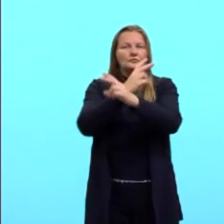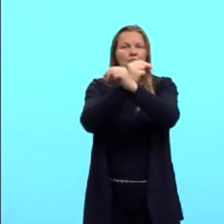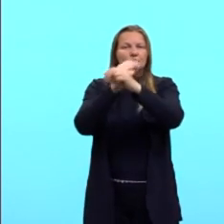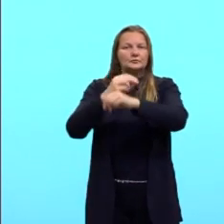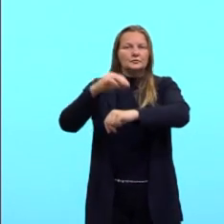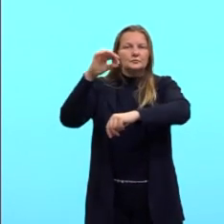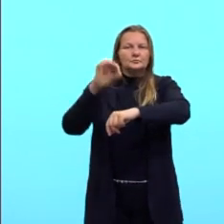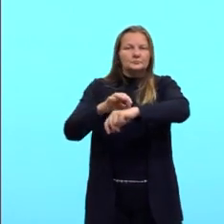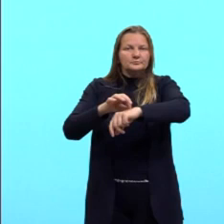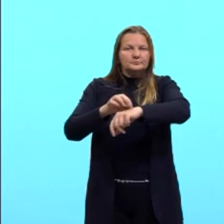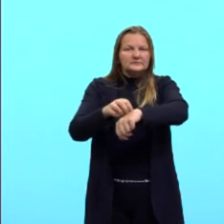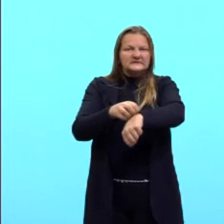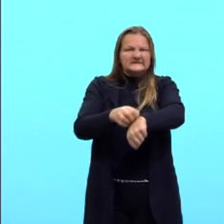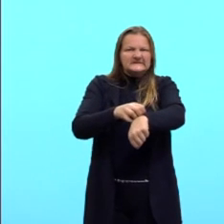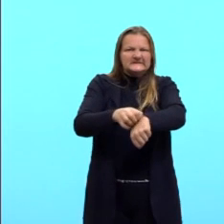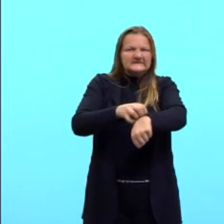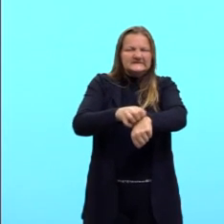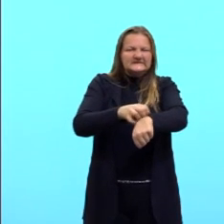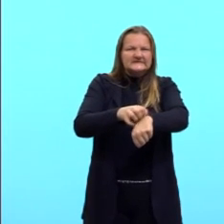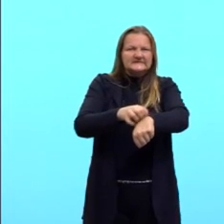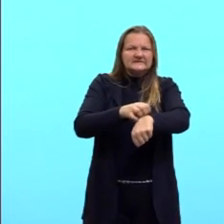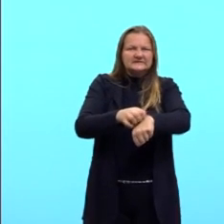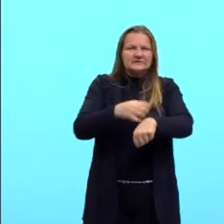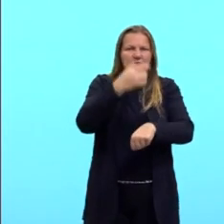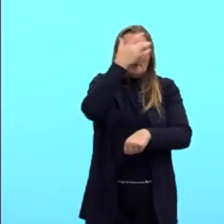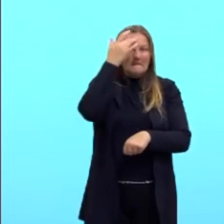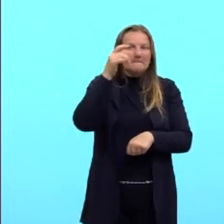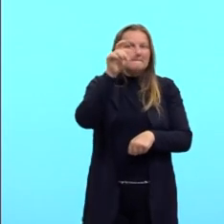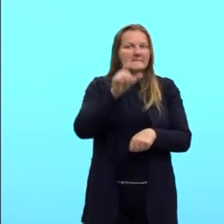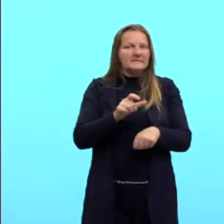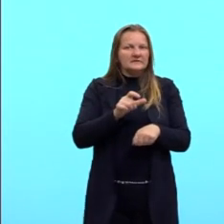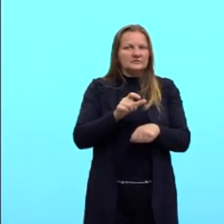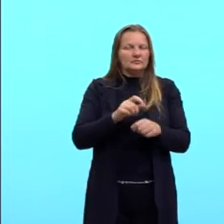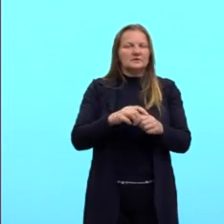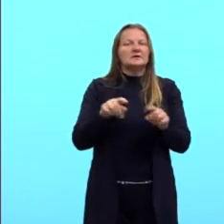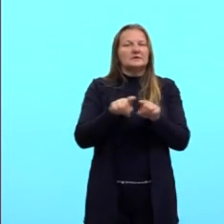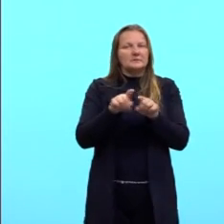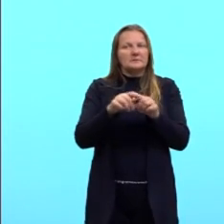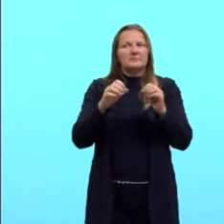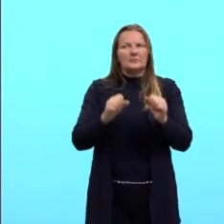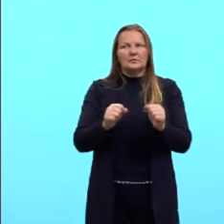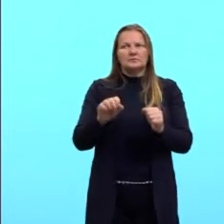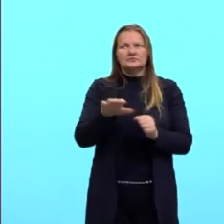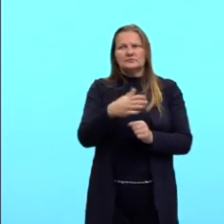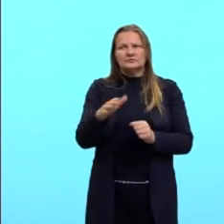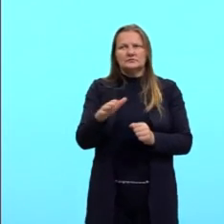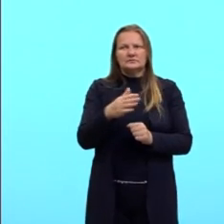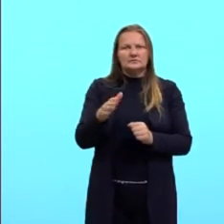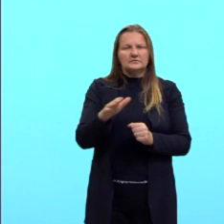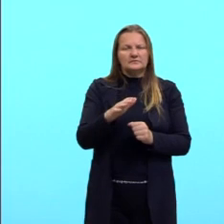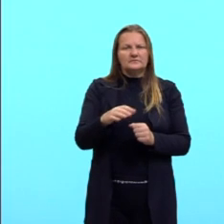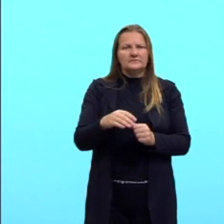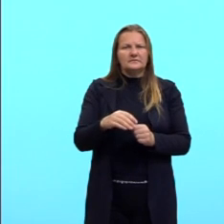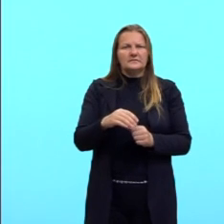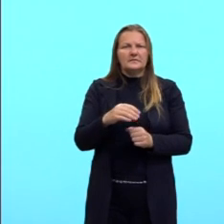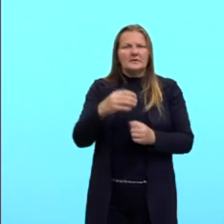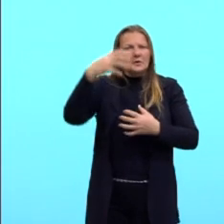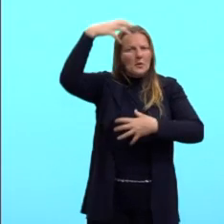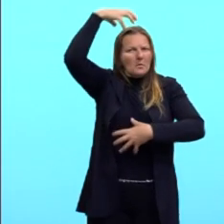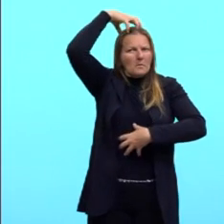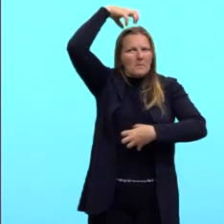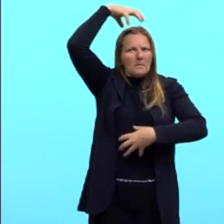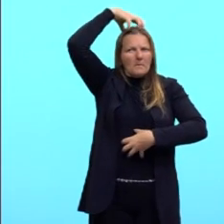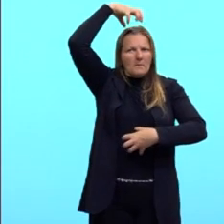doente, né? Então, pode picar um indivíduo, um ser humano, também acontece, né? De picar macacos.